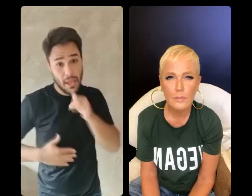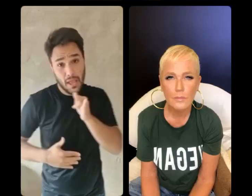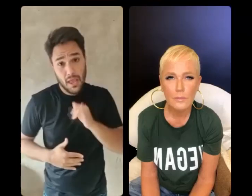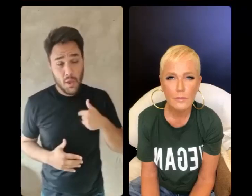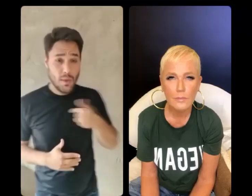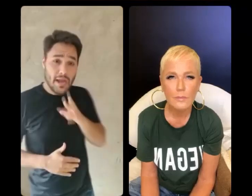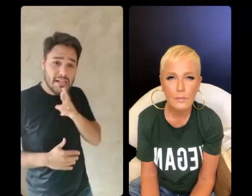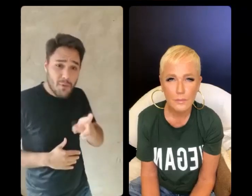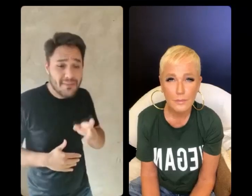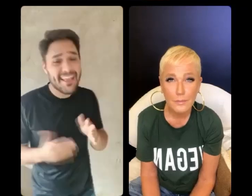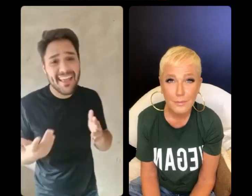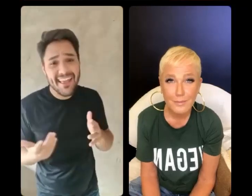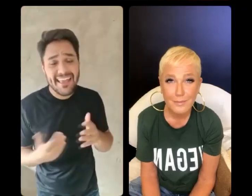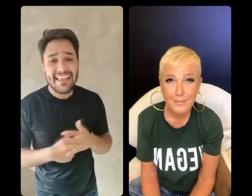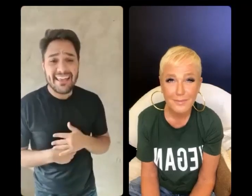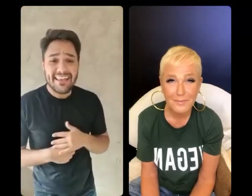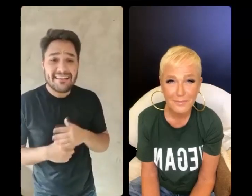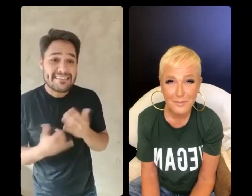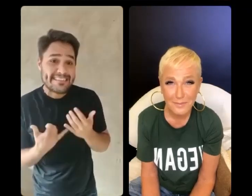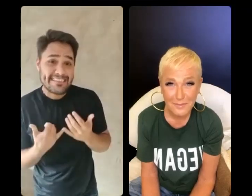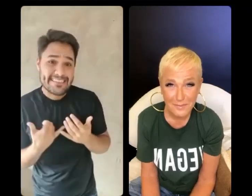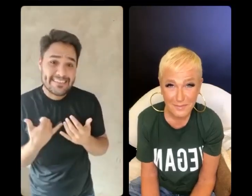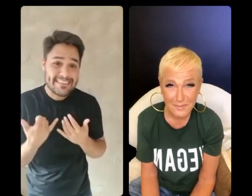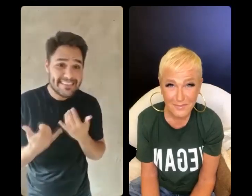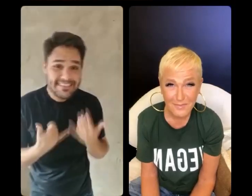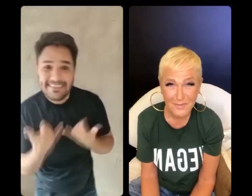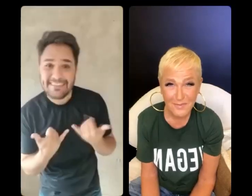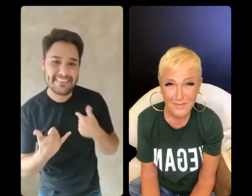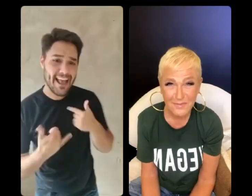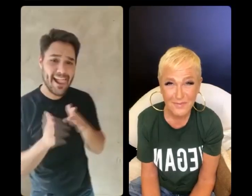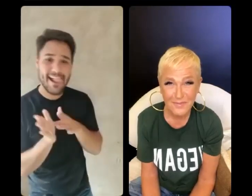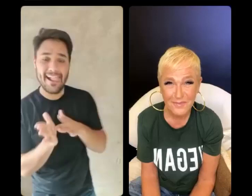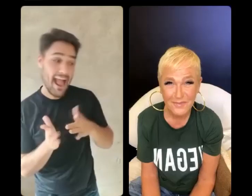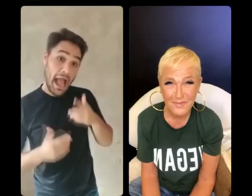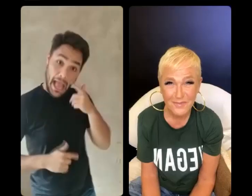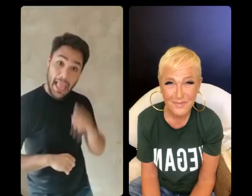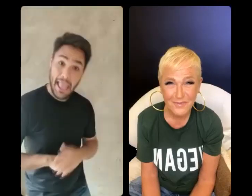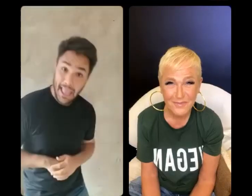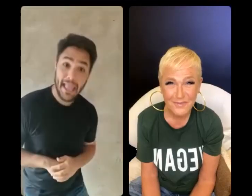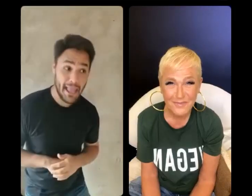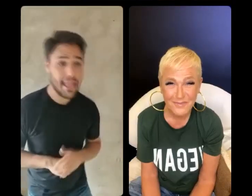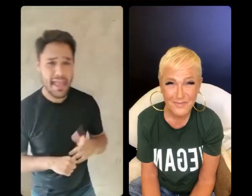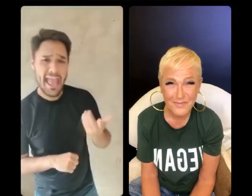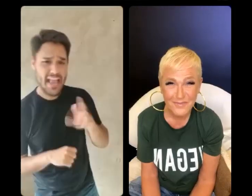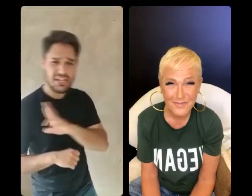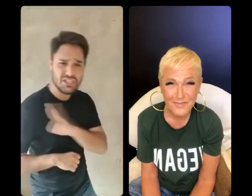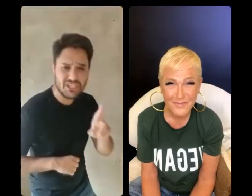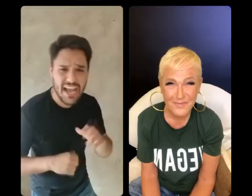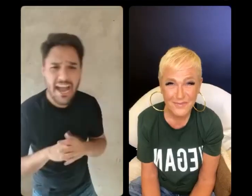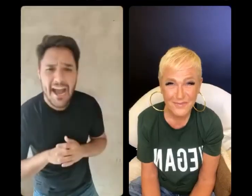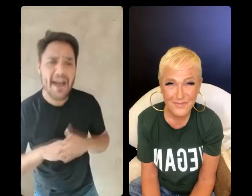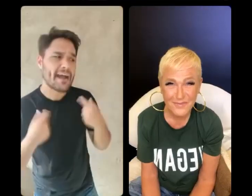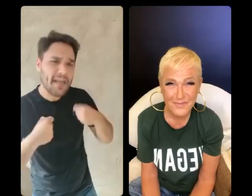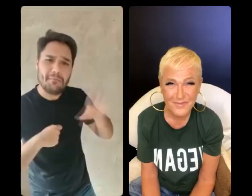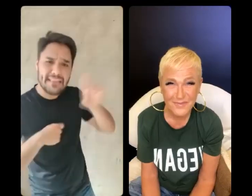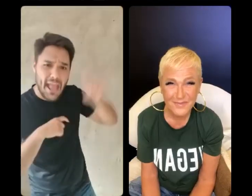sincera? Fala, é, nós vamos falar aqui então que Deus está mandando a gente cortar tudo esses pescoços.